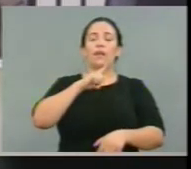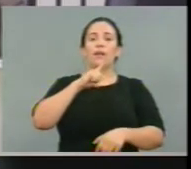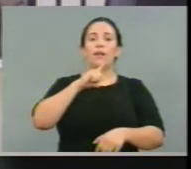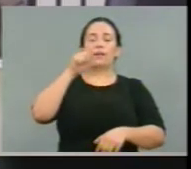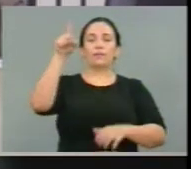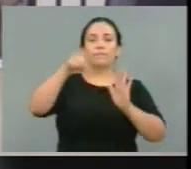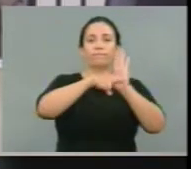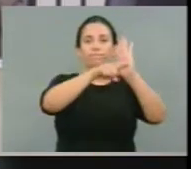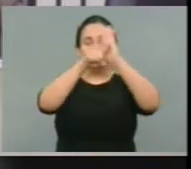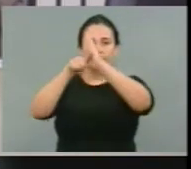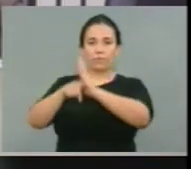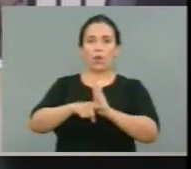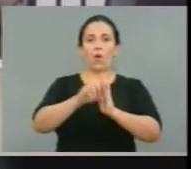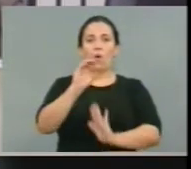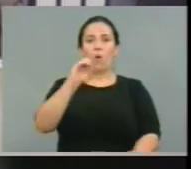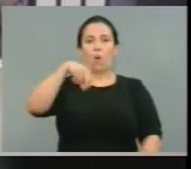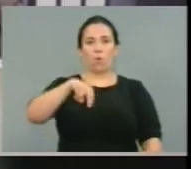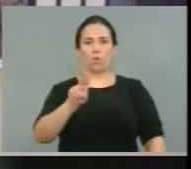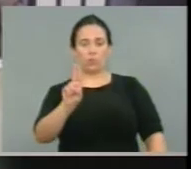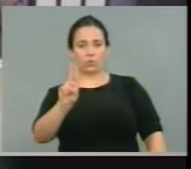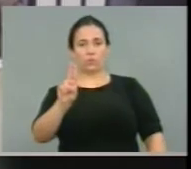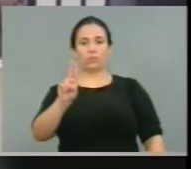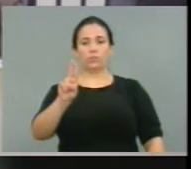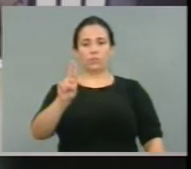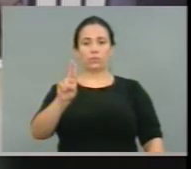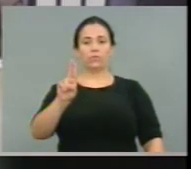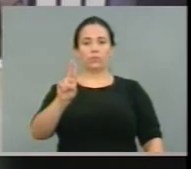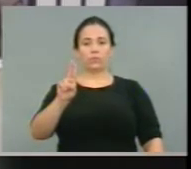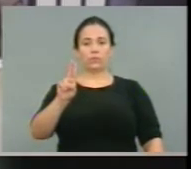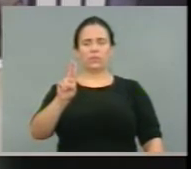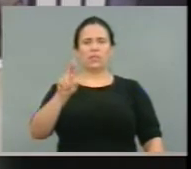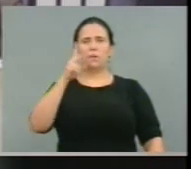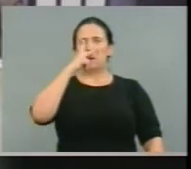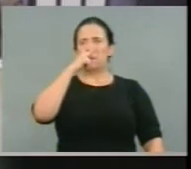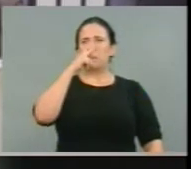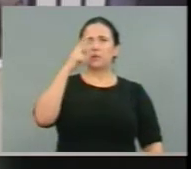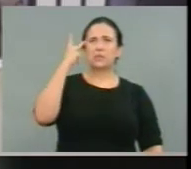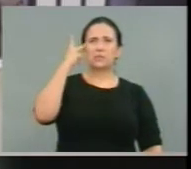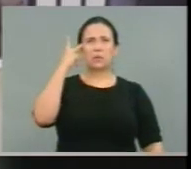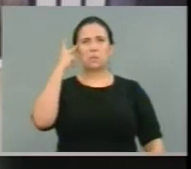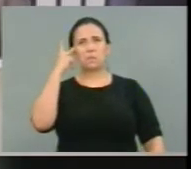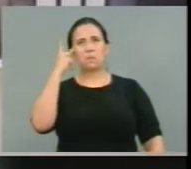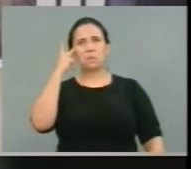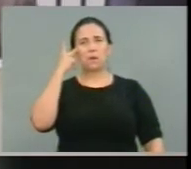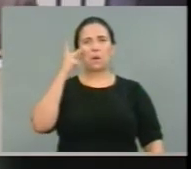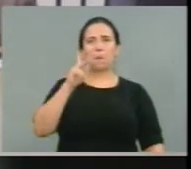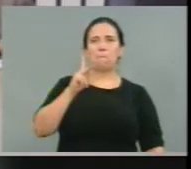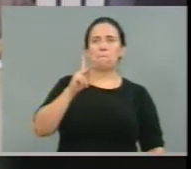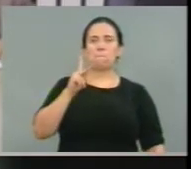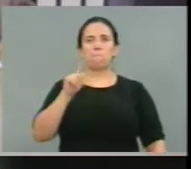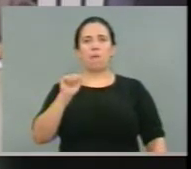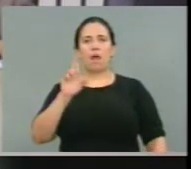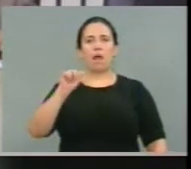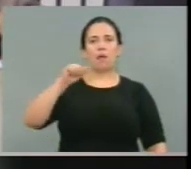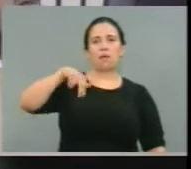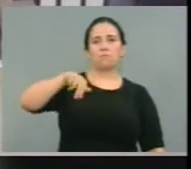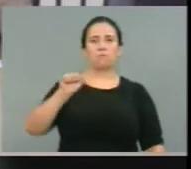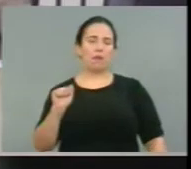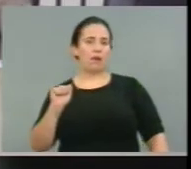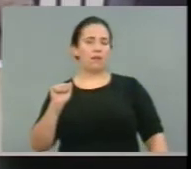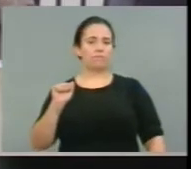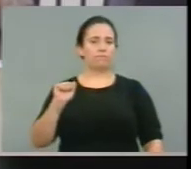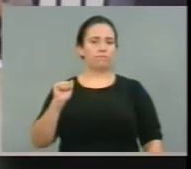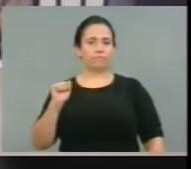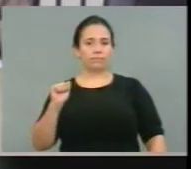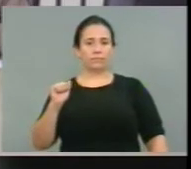de 10 assassinatos por 100 mil habitantes. São Paulo. não é São Paulo, não. Paraná. Eu acho que é o Paraná. Eu tenho